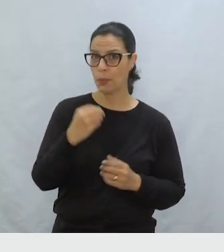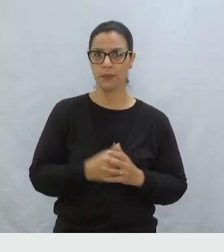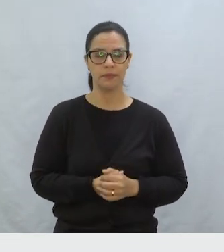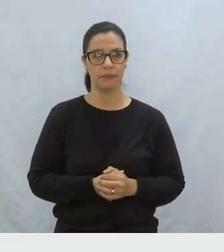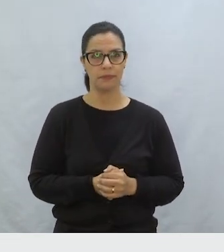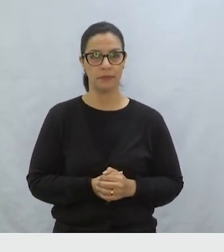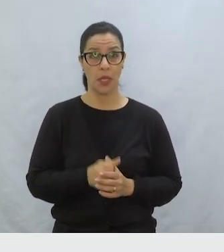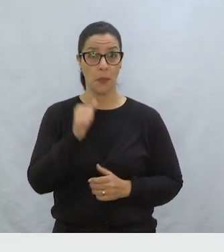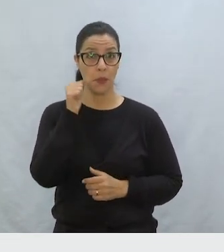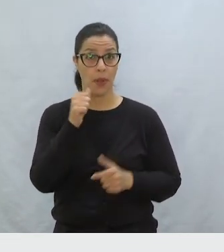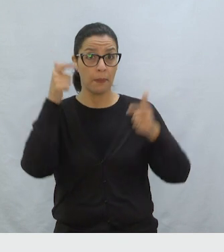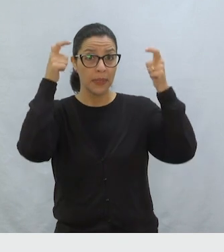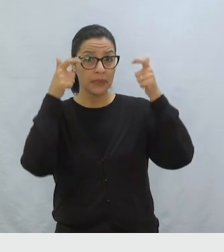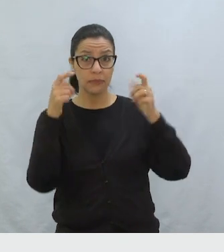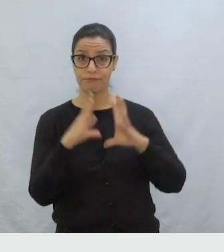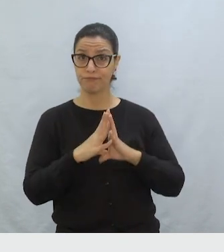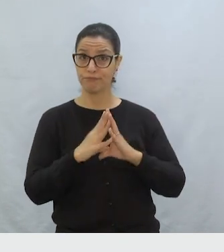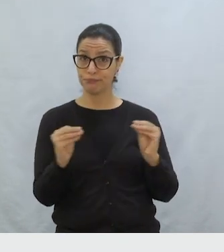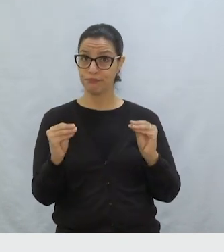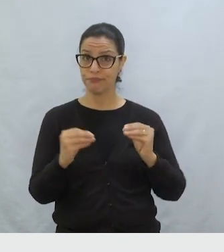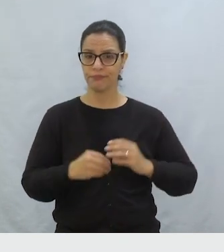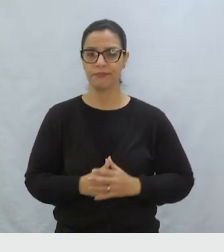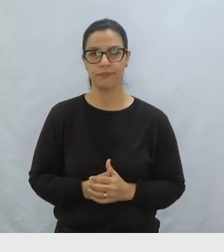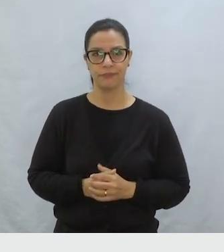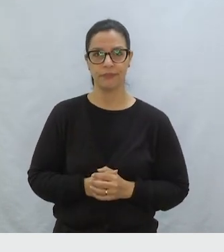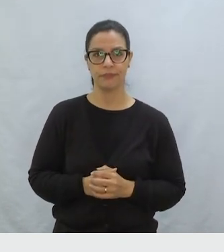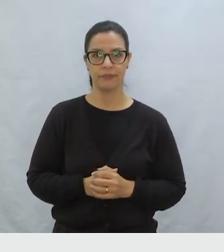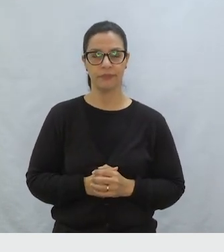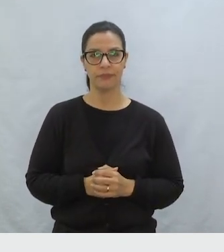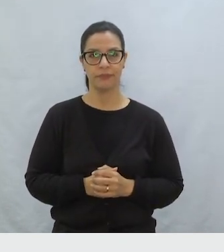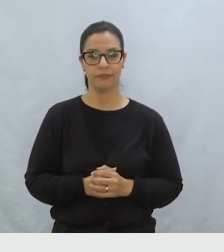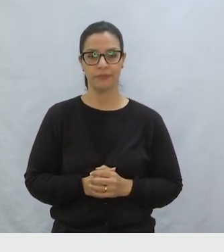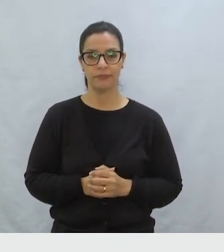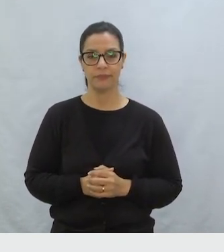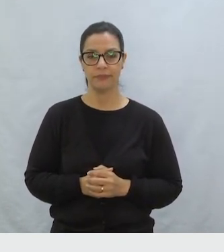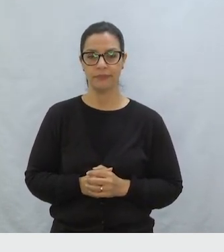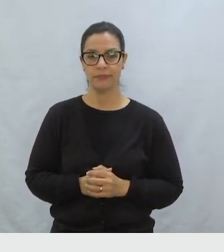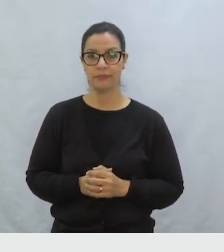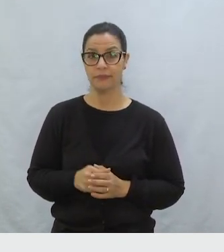Este é o lobo A princesa Não está mais aqui